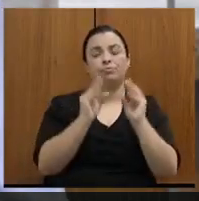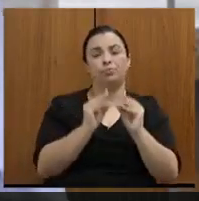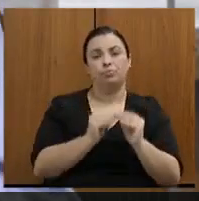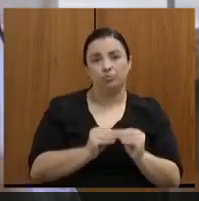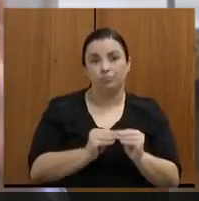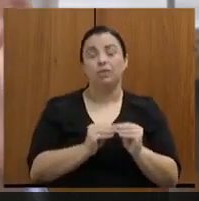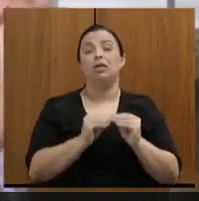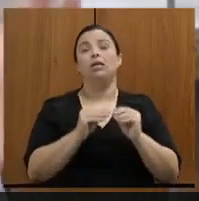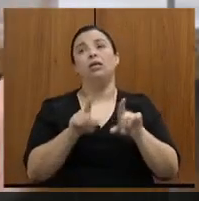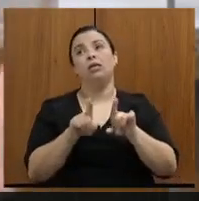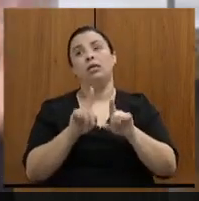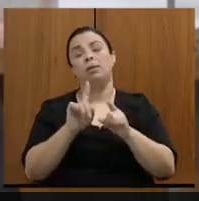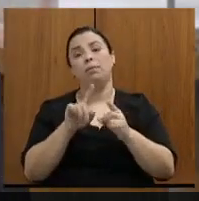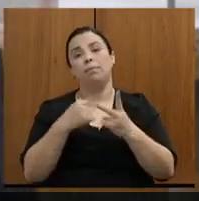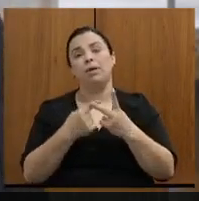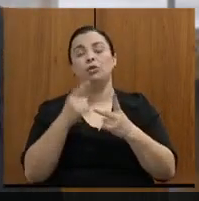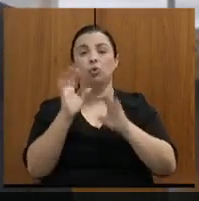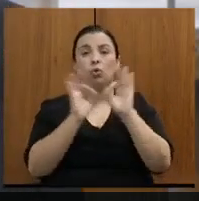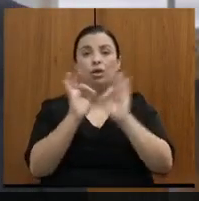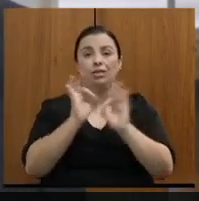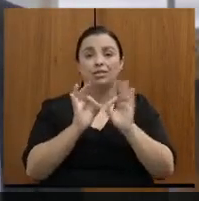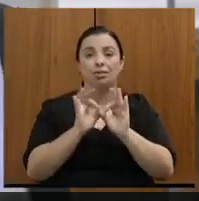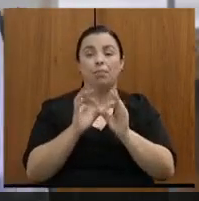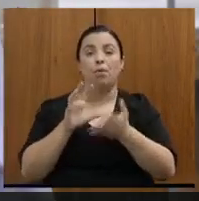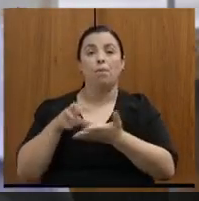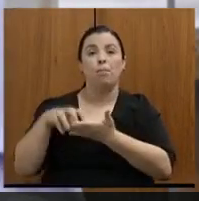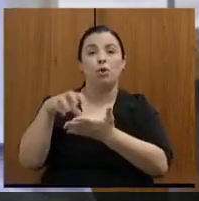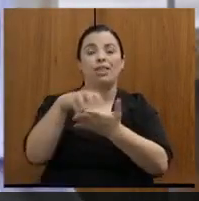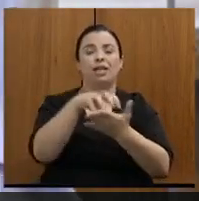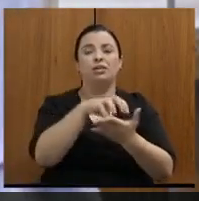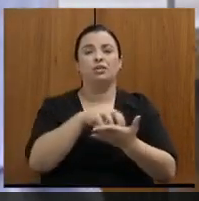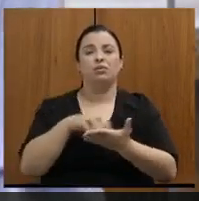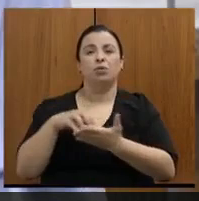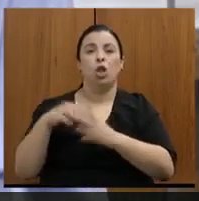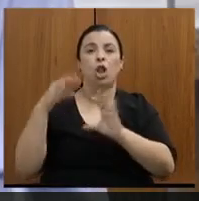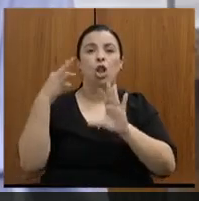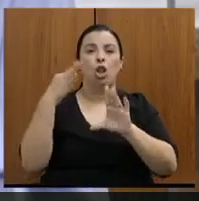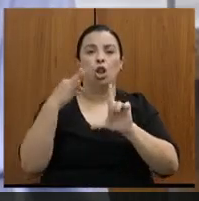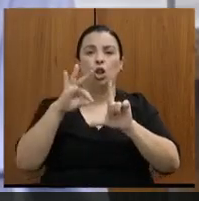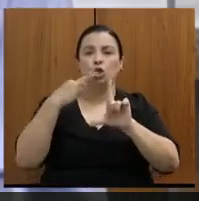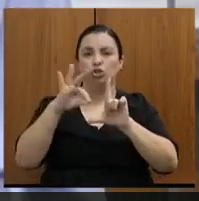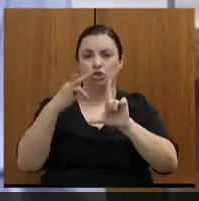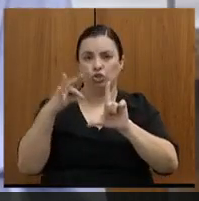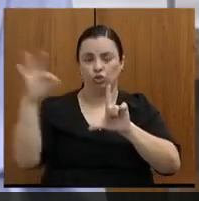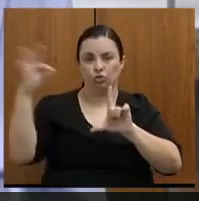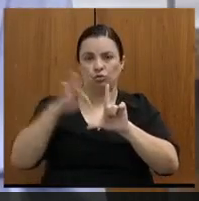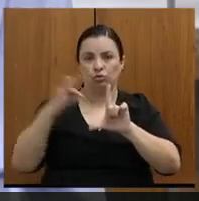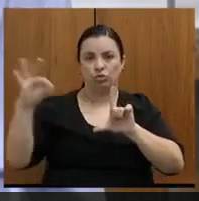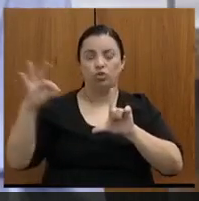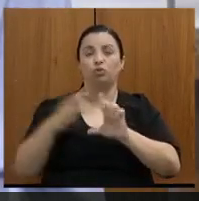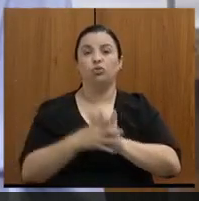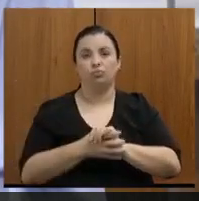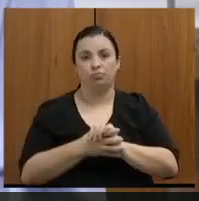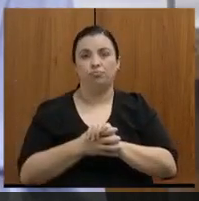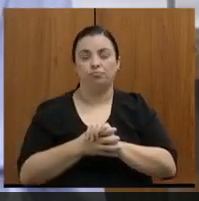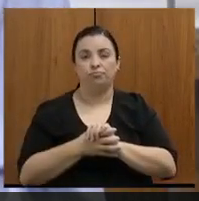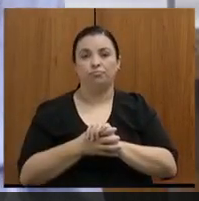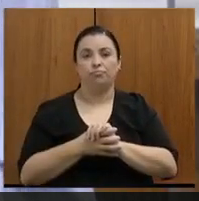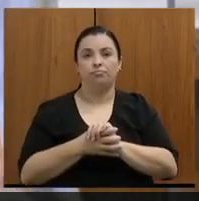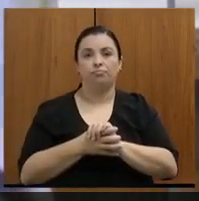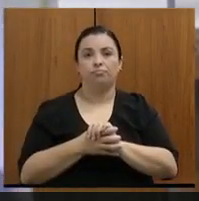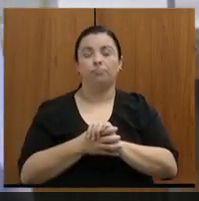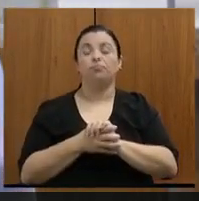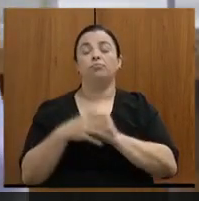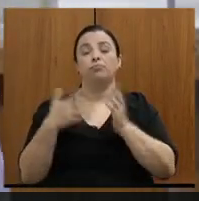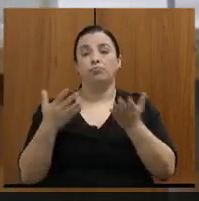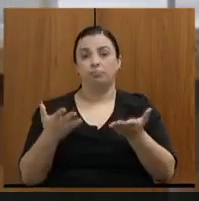a organizar por modais logísticos. Eu, deputado João Leite, com relação ao senhor Rovias, eu vou